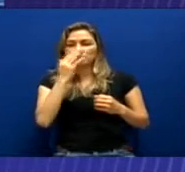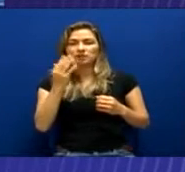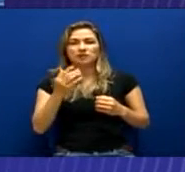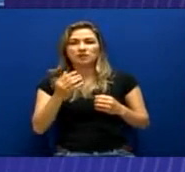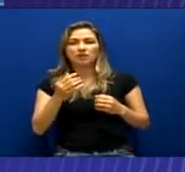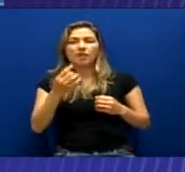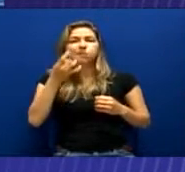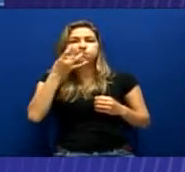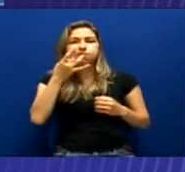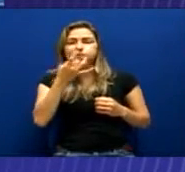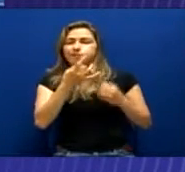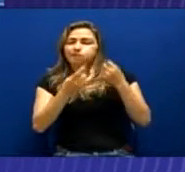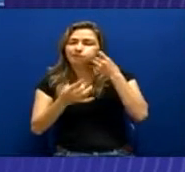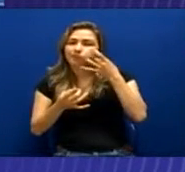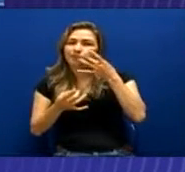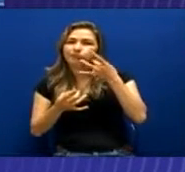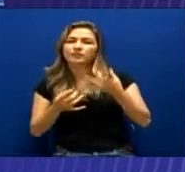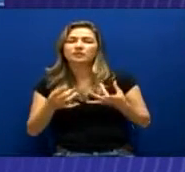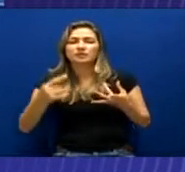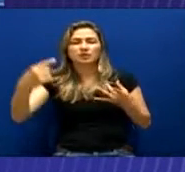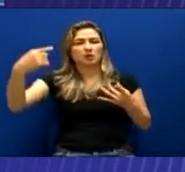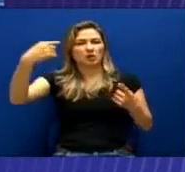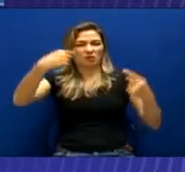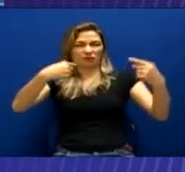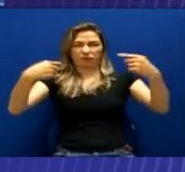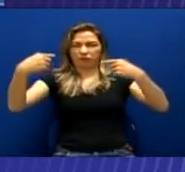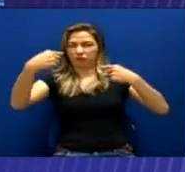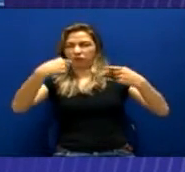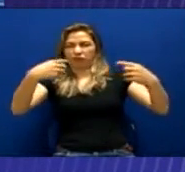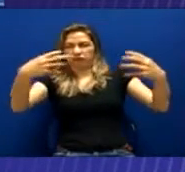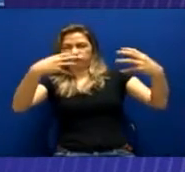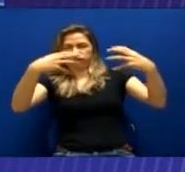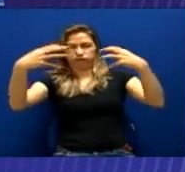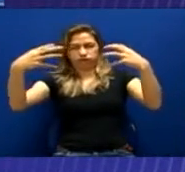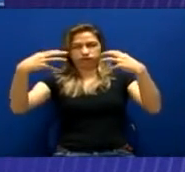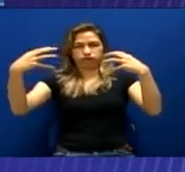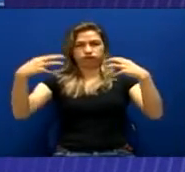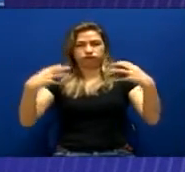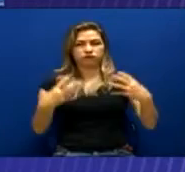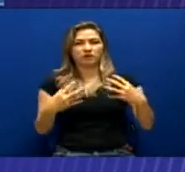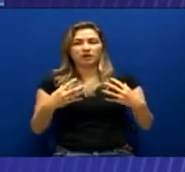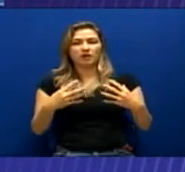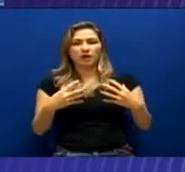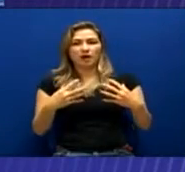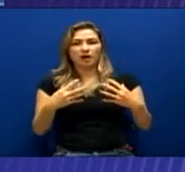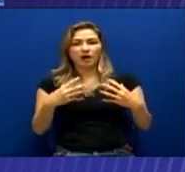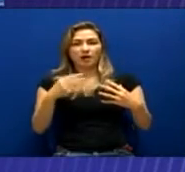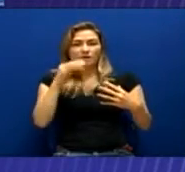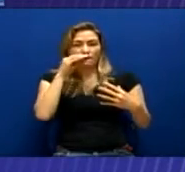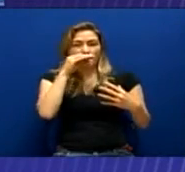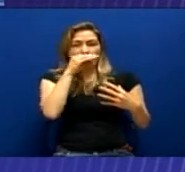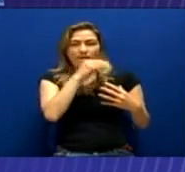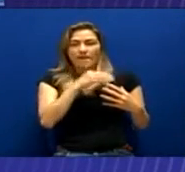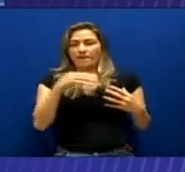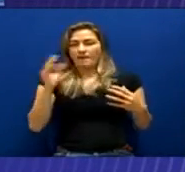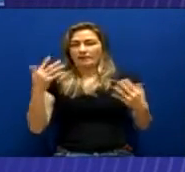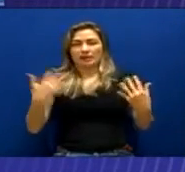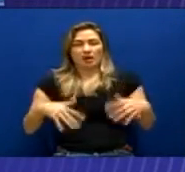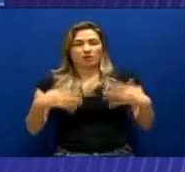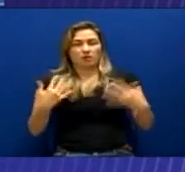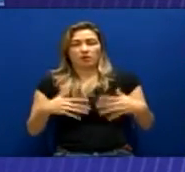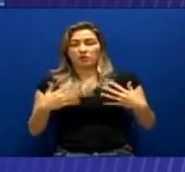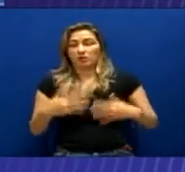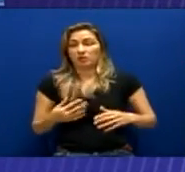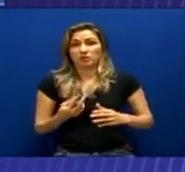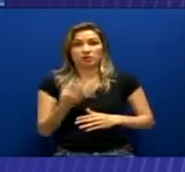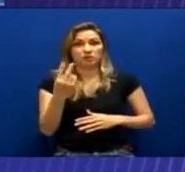Veja só, os glúteos resultaram, resultou essa queimadura em queimadura de segundo grau. Foi encaminhado